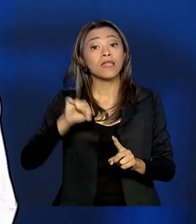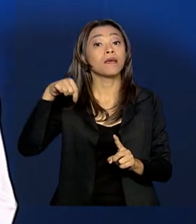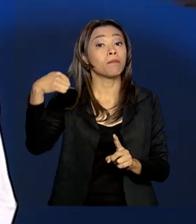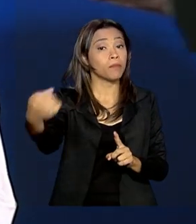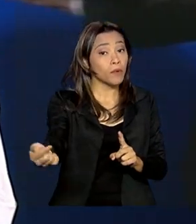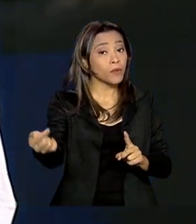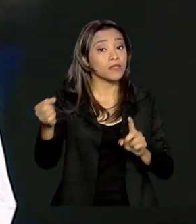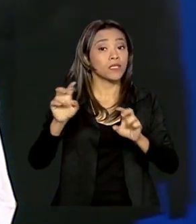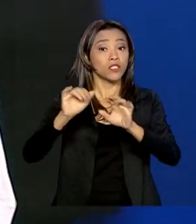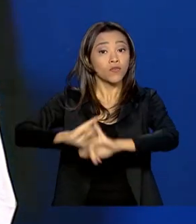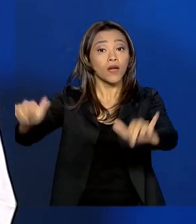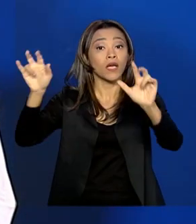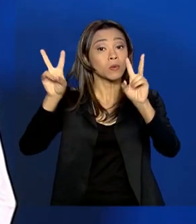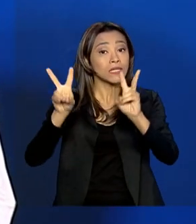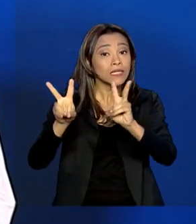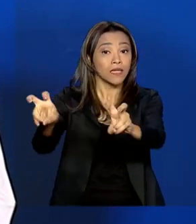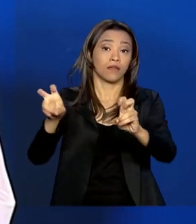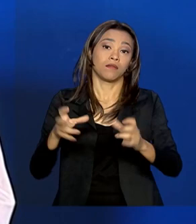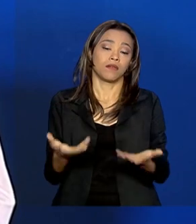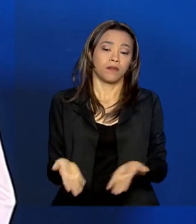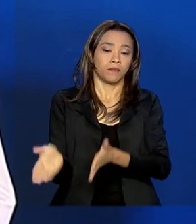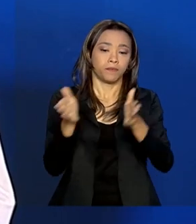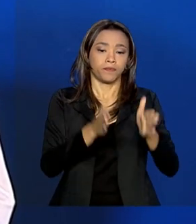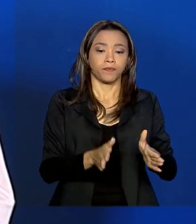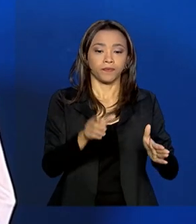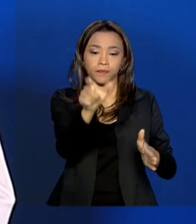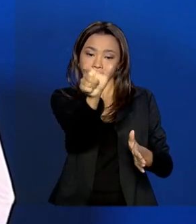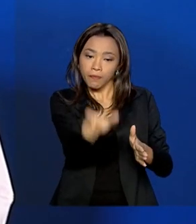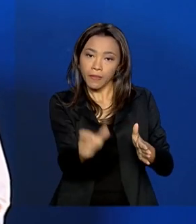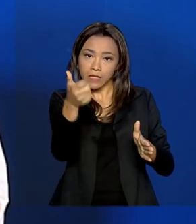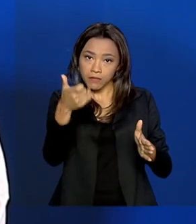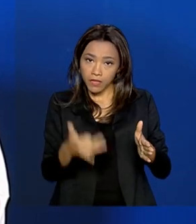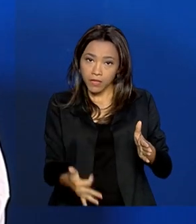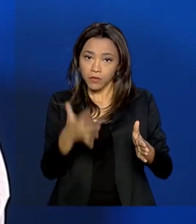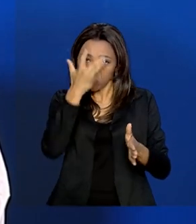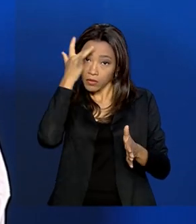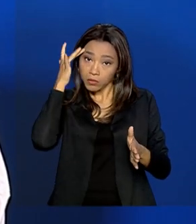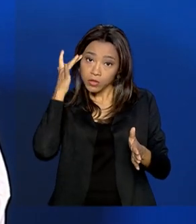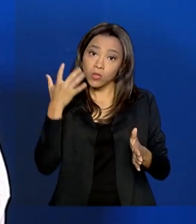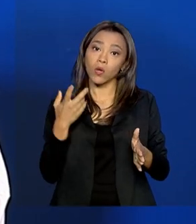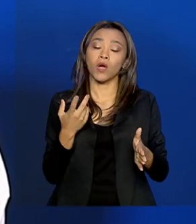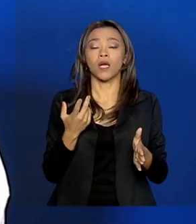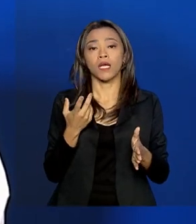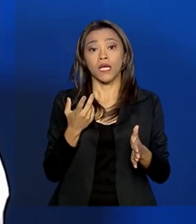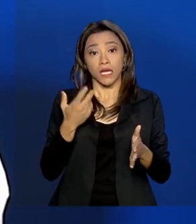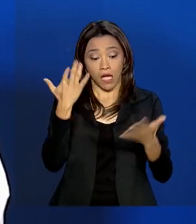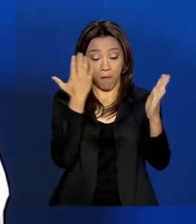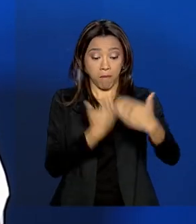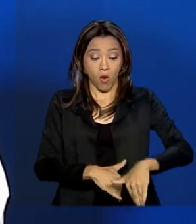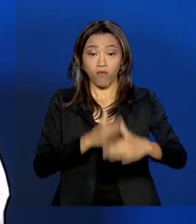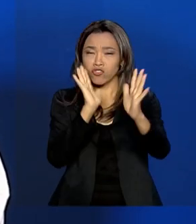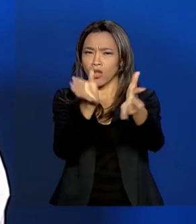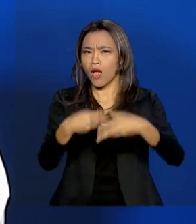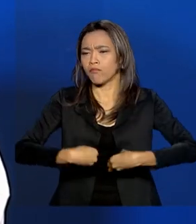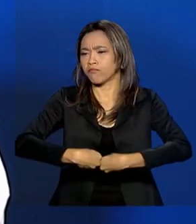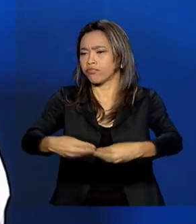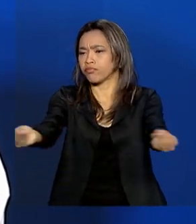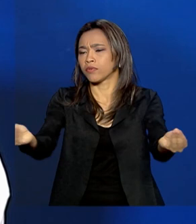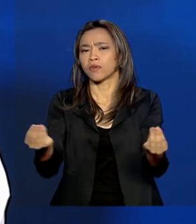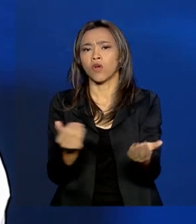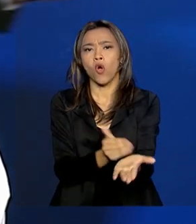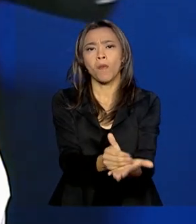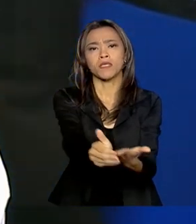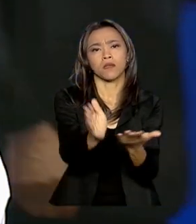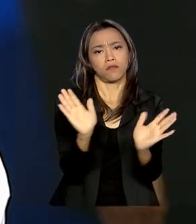divulgado o tema da redação deste ano. Um aplicador de prova, depois que a prova já tinha começado, a gente